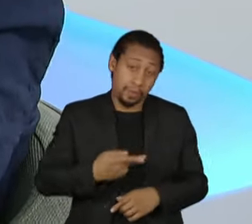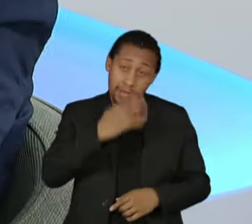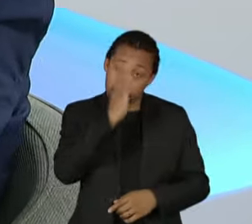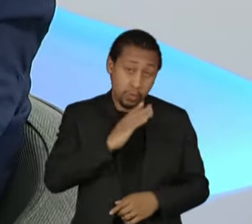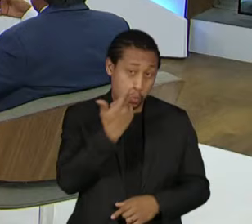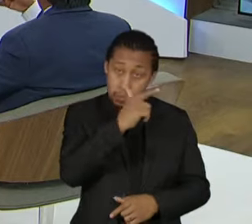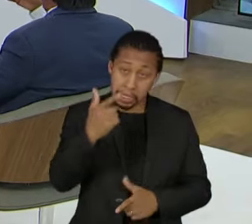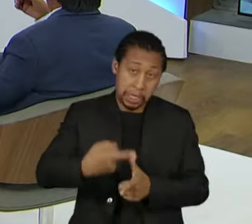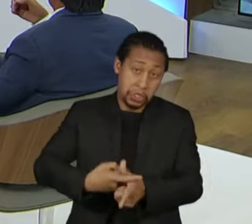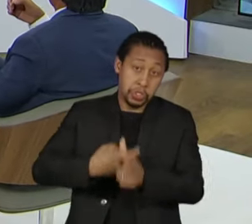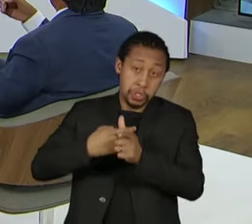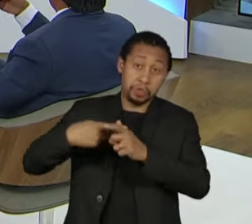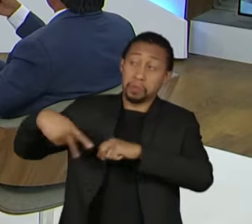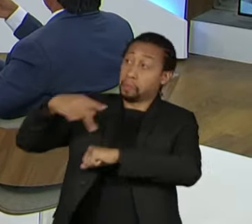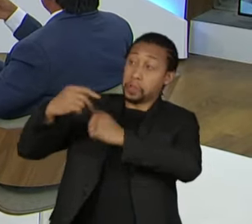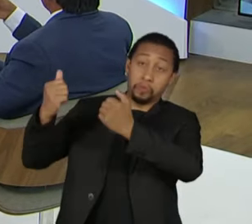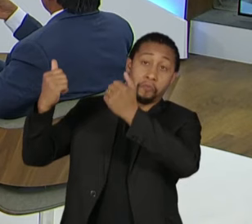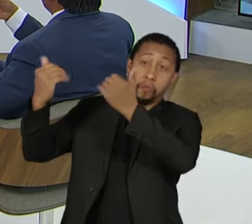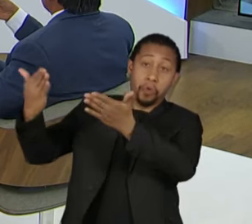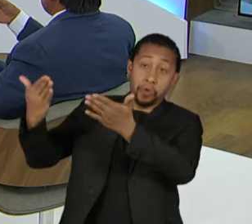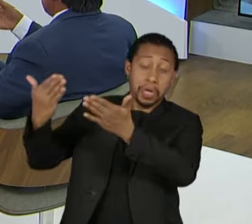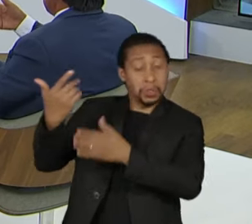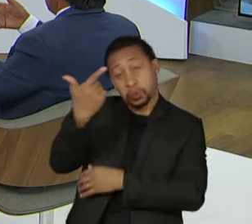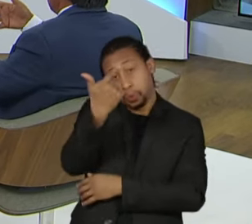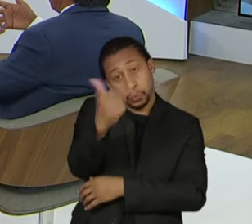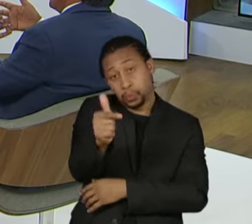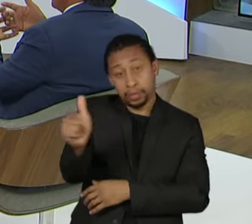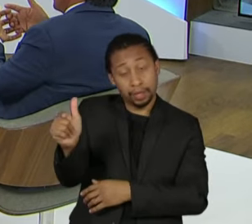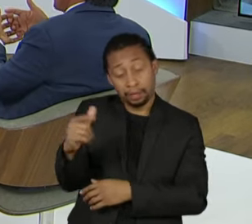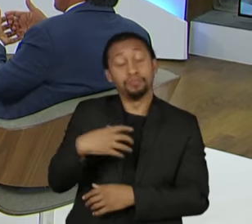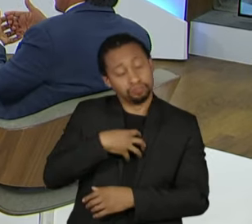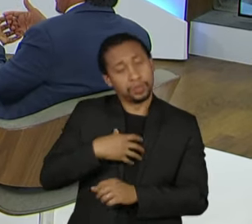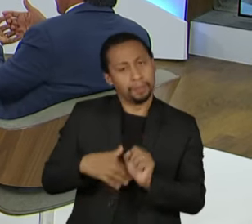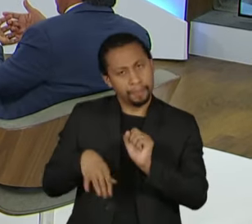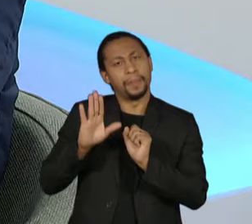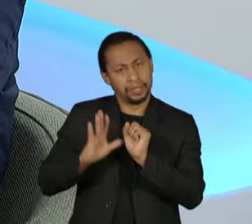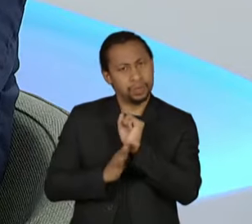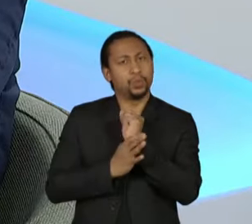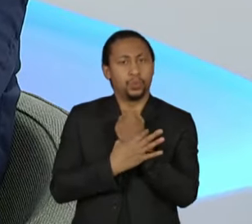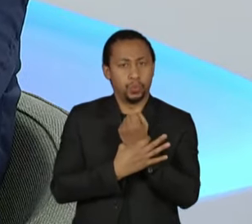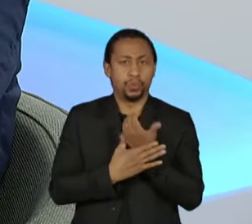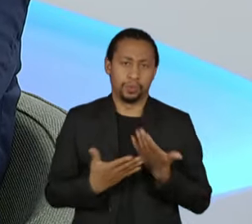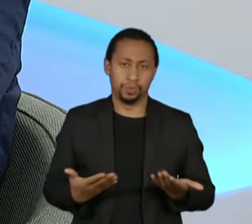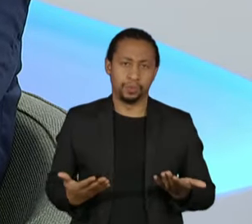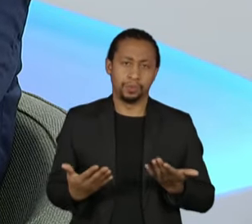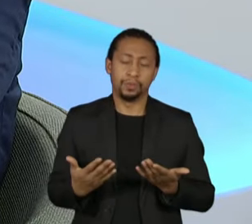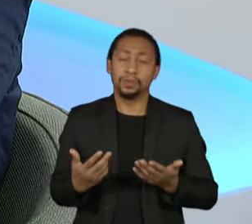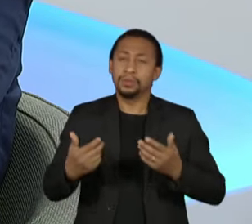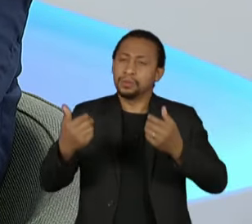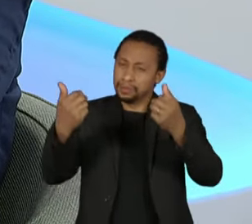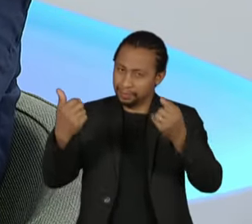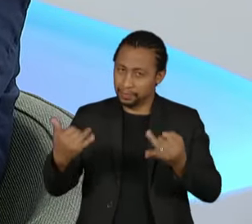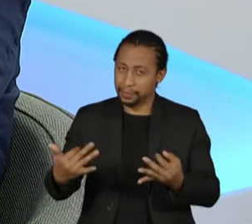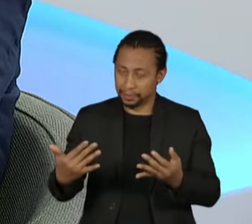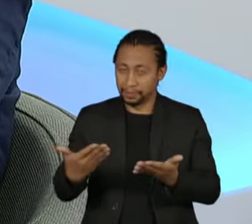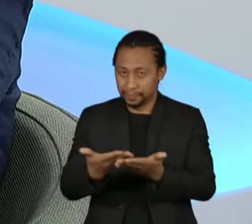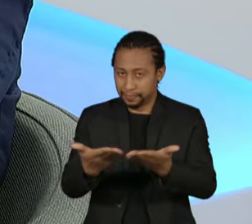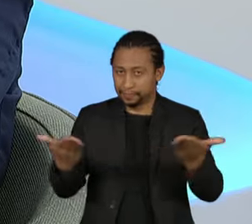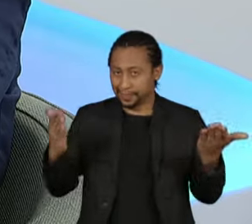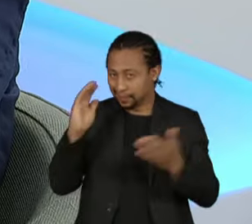Isso é o que nos dá uma segurança muito grande. Eu digo isso para mostrar que a situação,